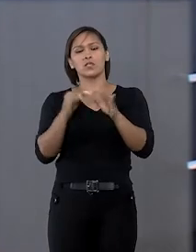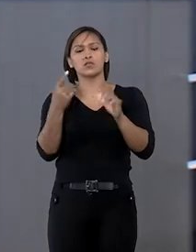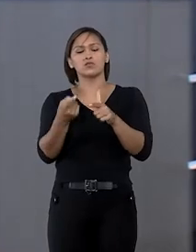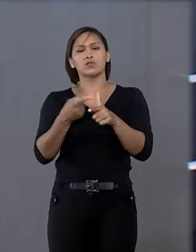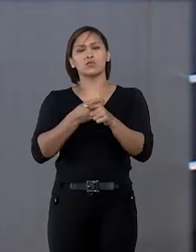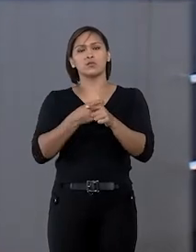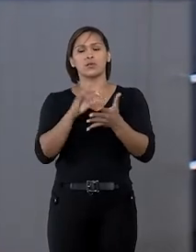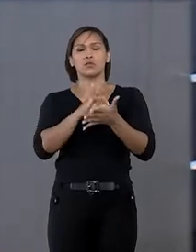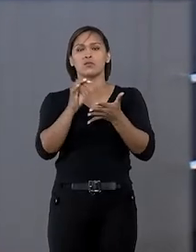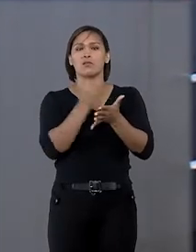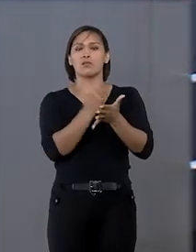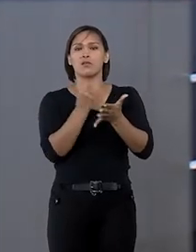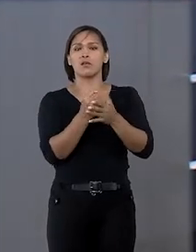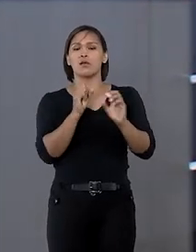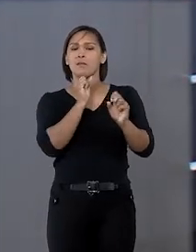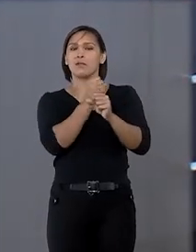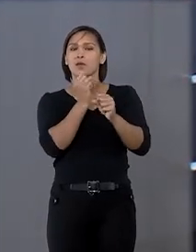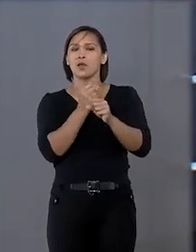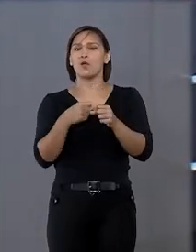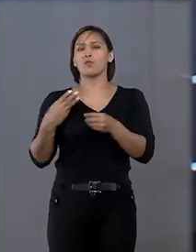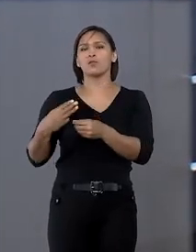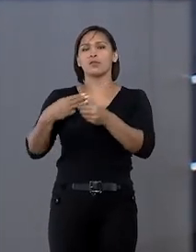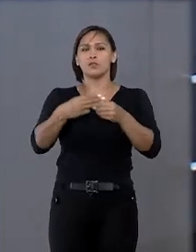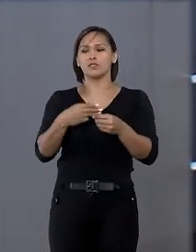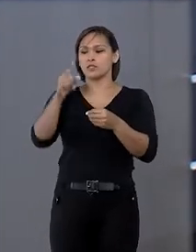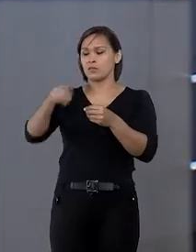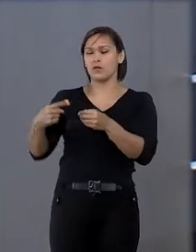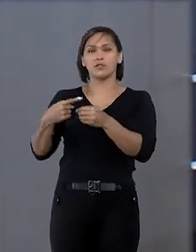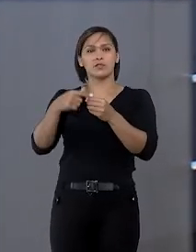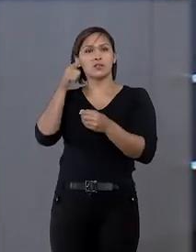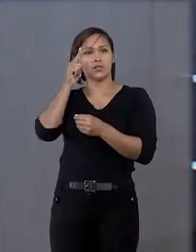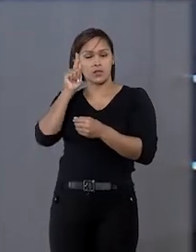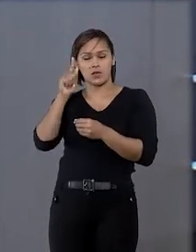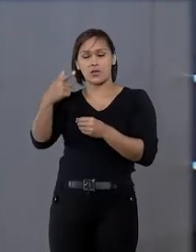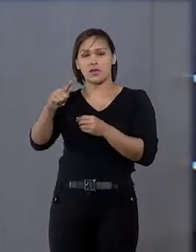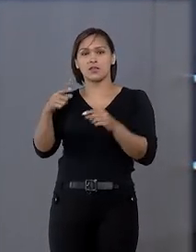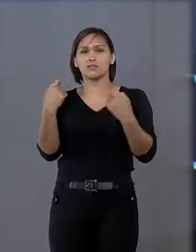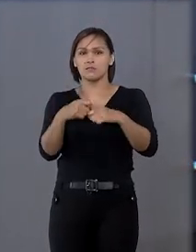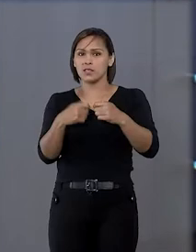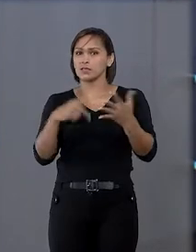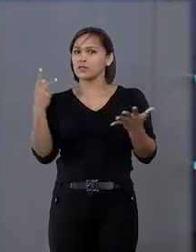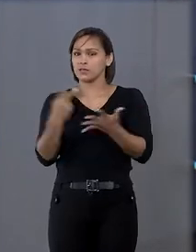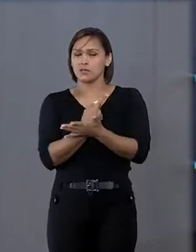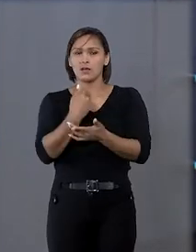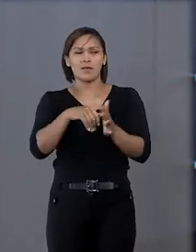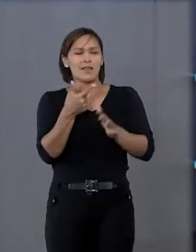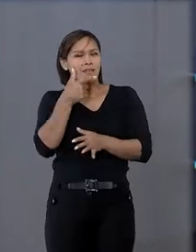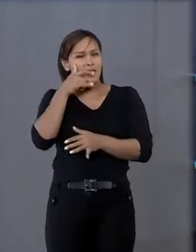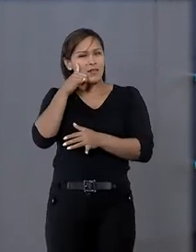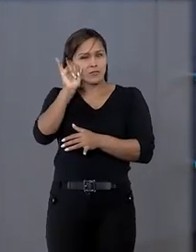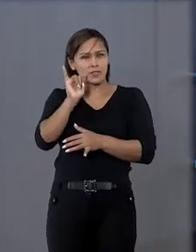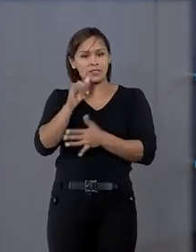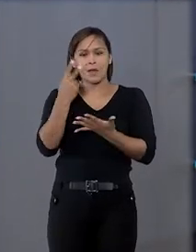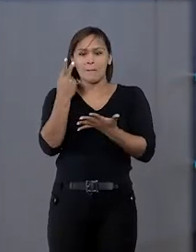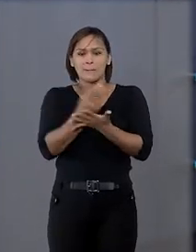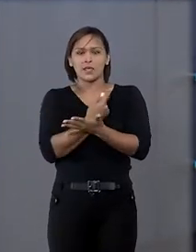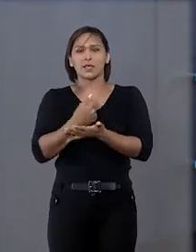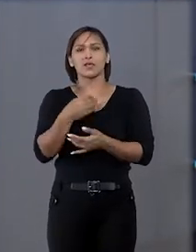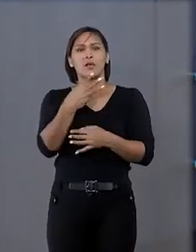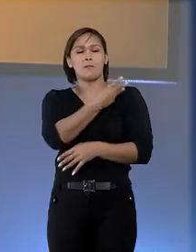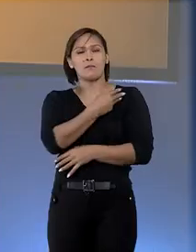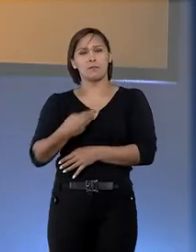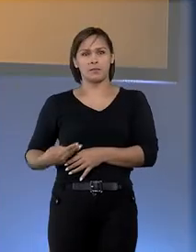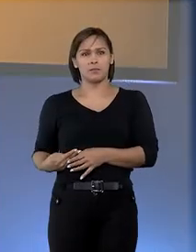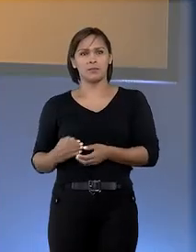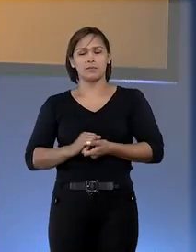contratos para as obras do Hospital Municipal de Alto Horizonte é necessária para evitar eventual lesão ao patrimônio público.